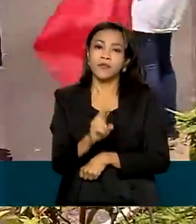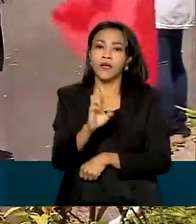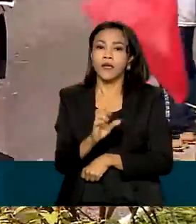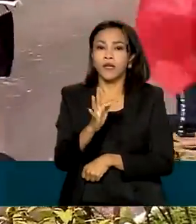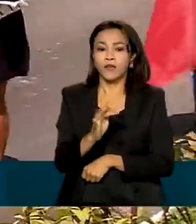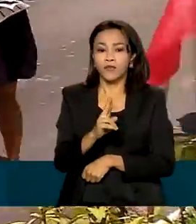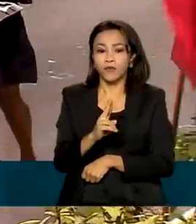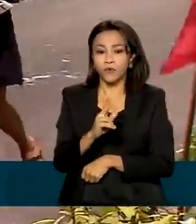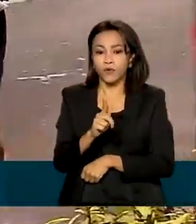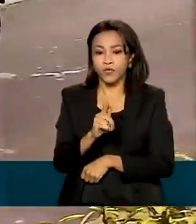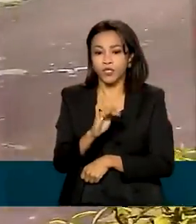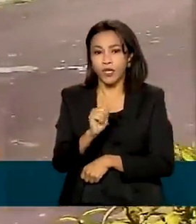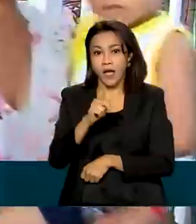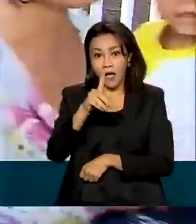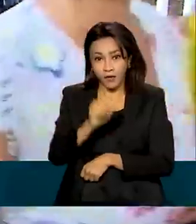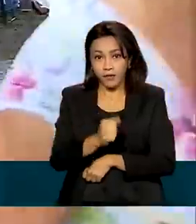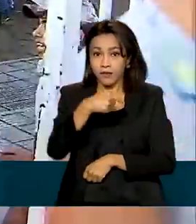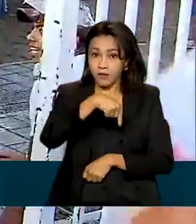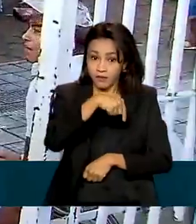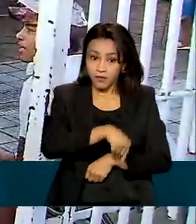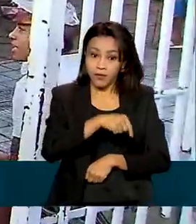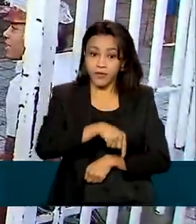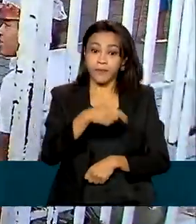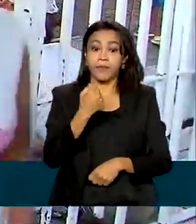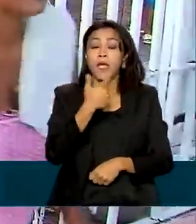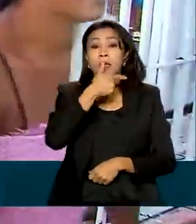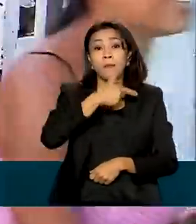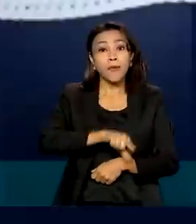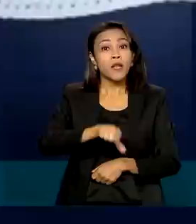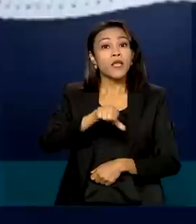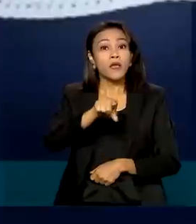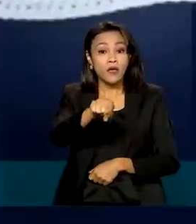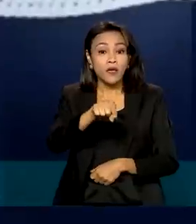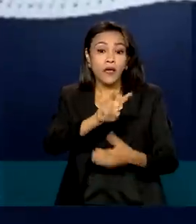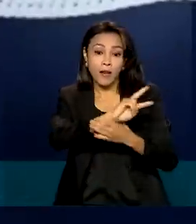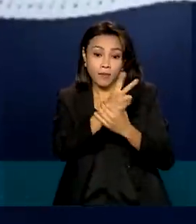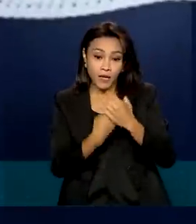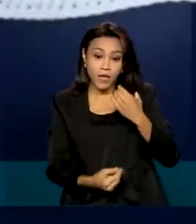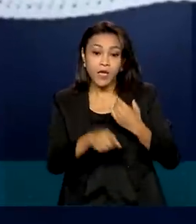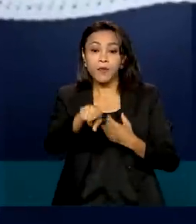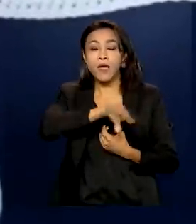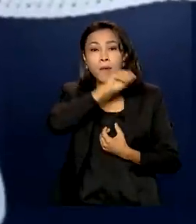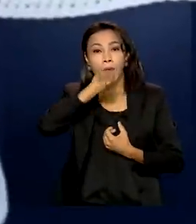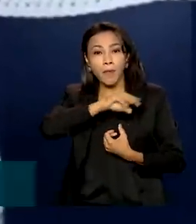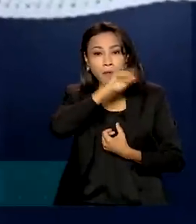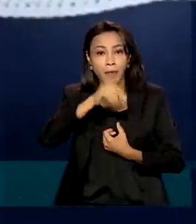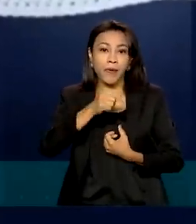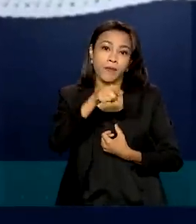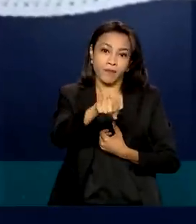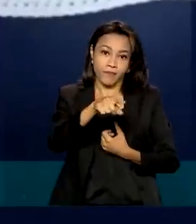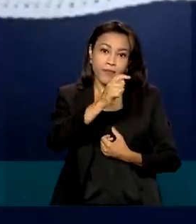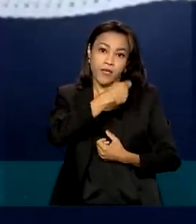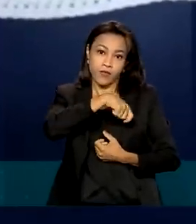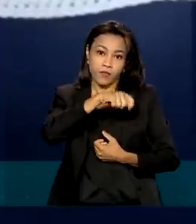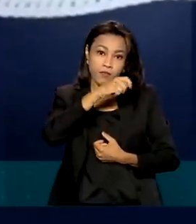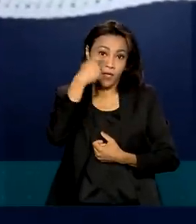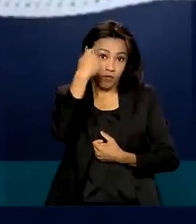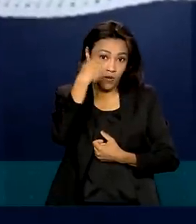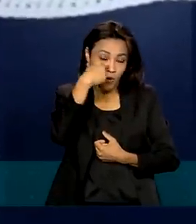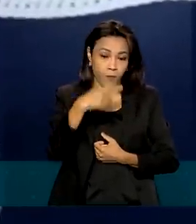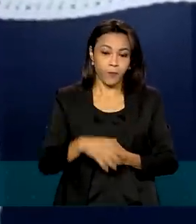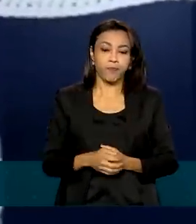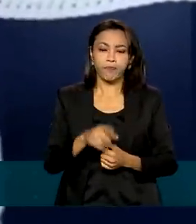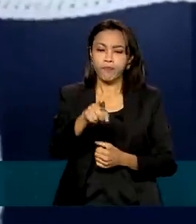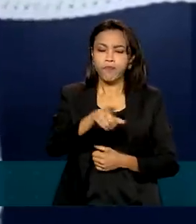trabalha como analista de suporte bilíngue e em espanhol. Não há motivo para não ter nossos documentos de